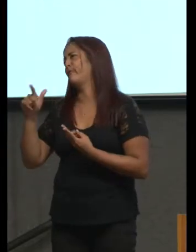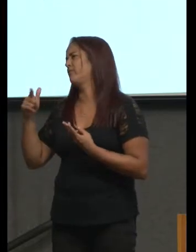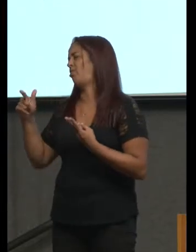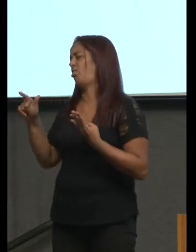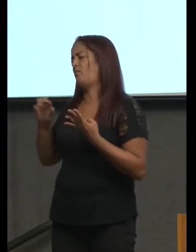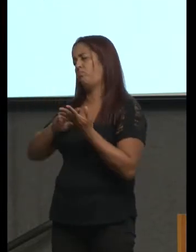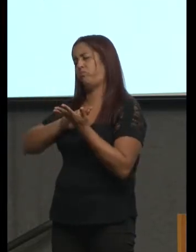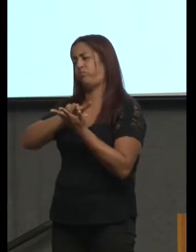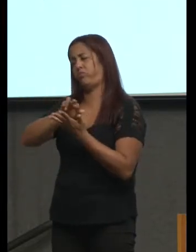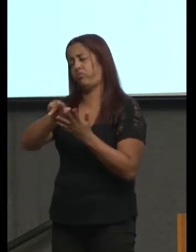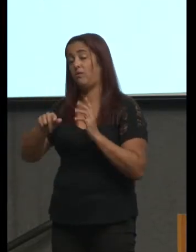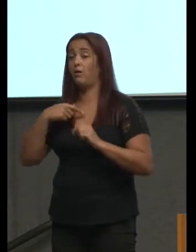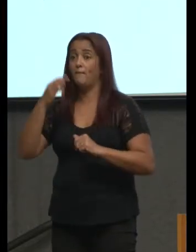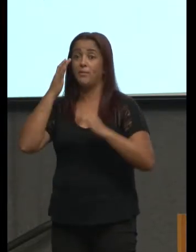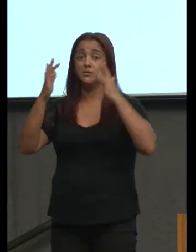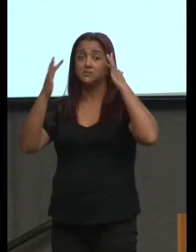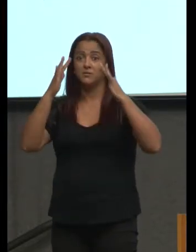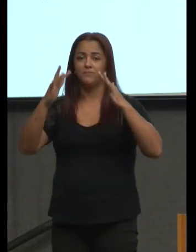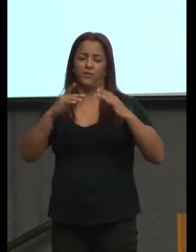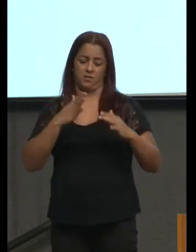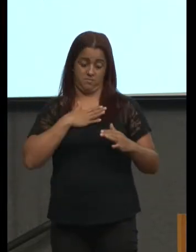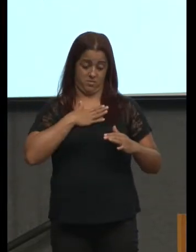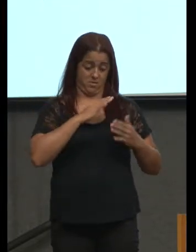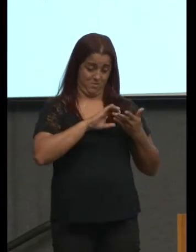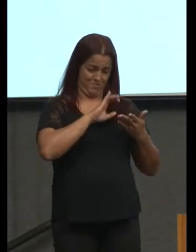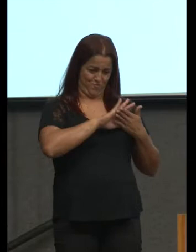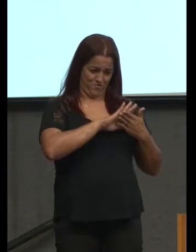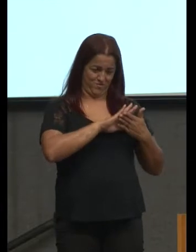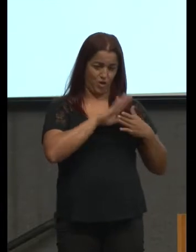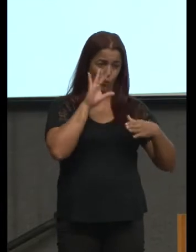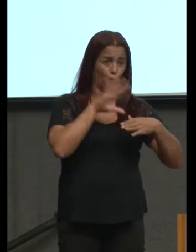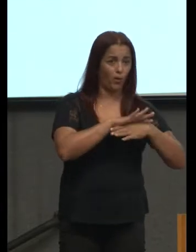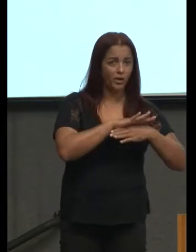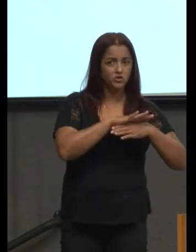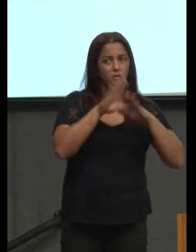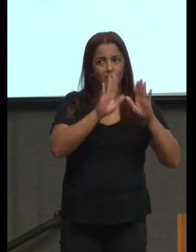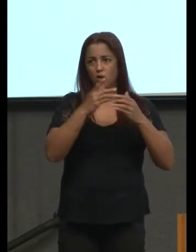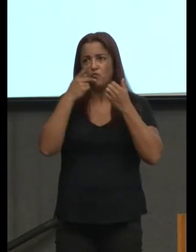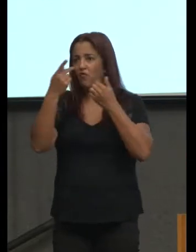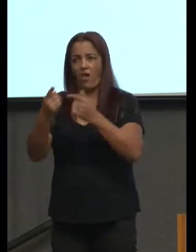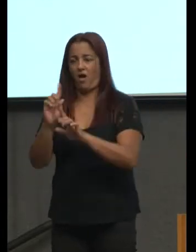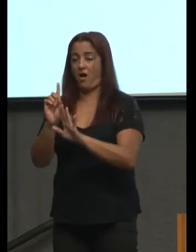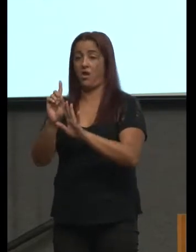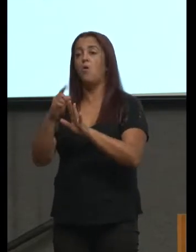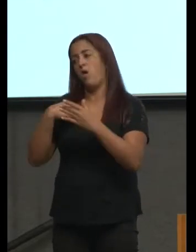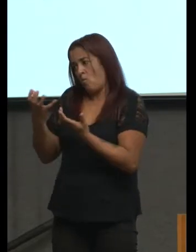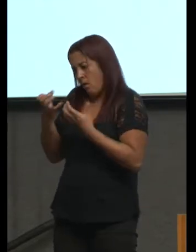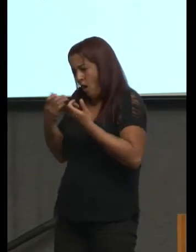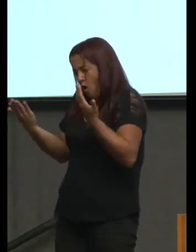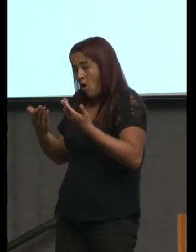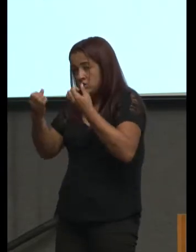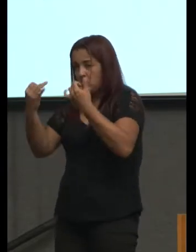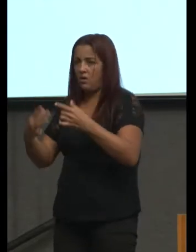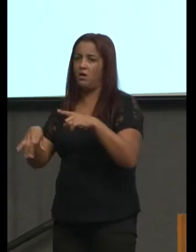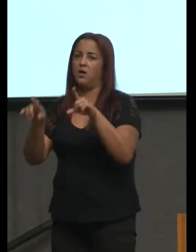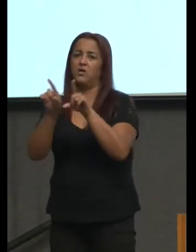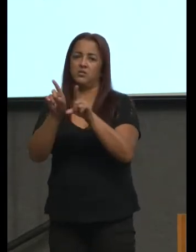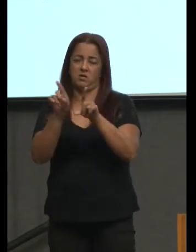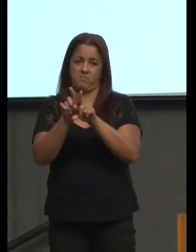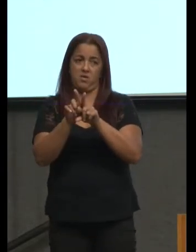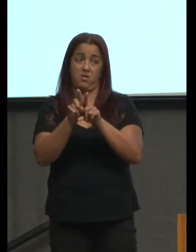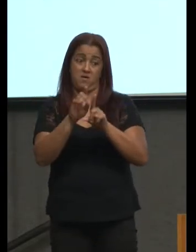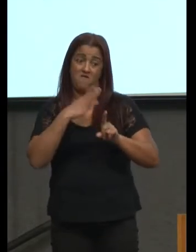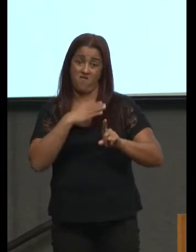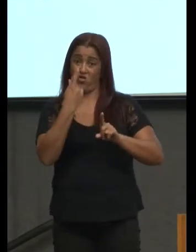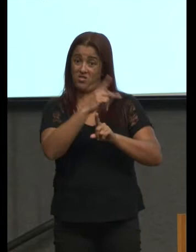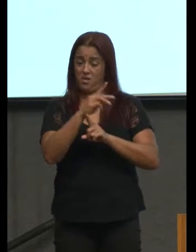falaram da doença da minha mulher mas não falaram e eu quero falar agora da doença do filho do Menezes que